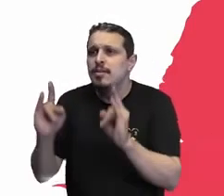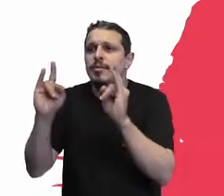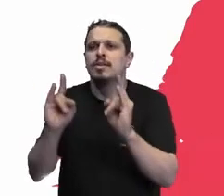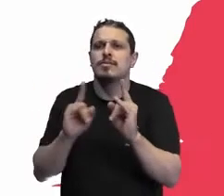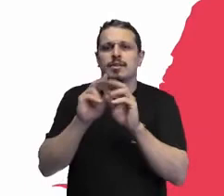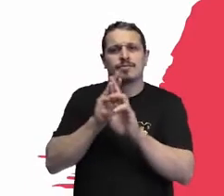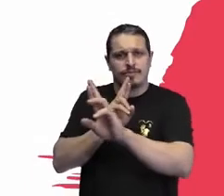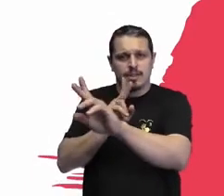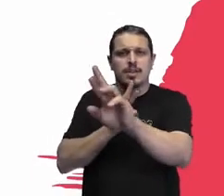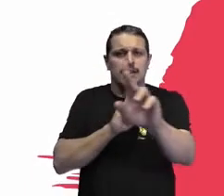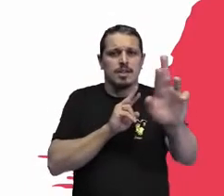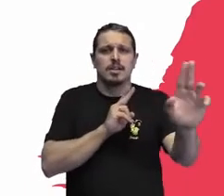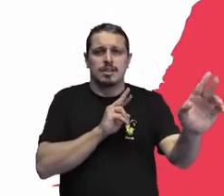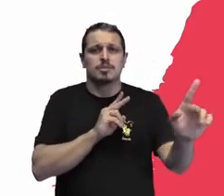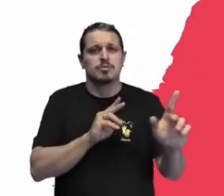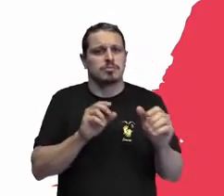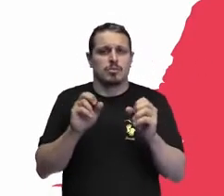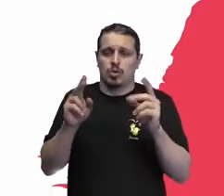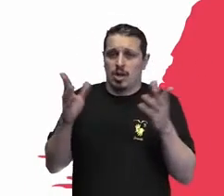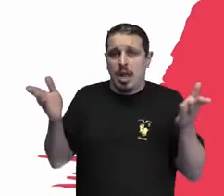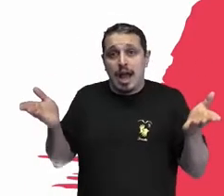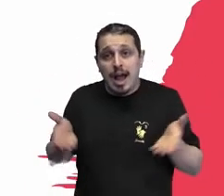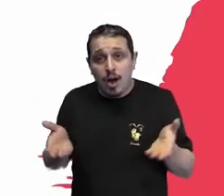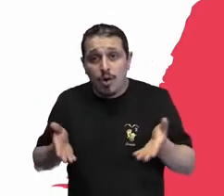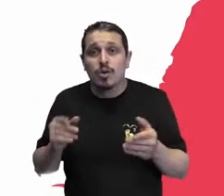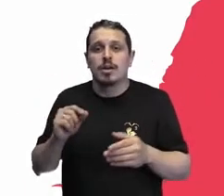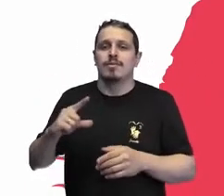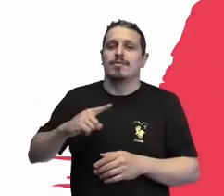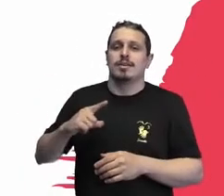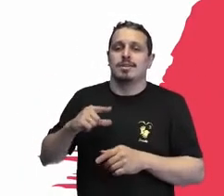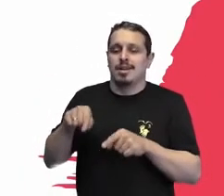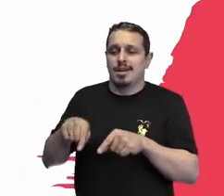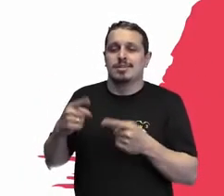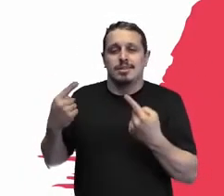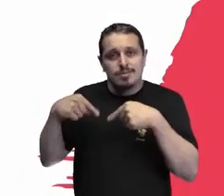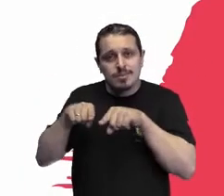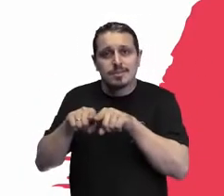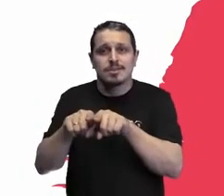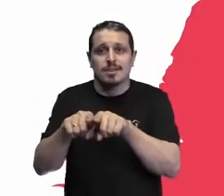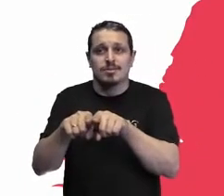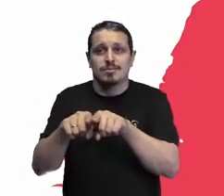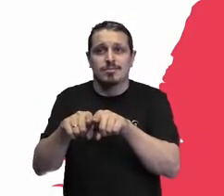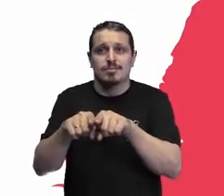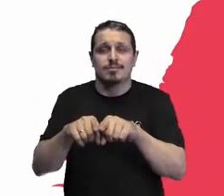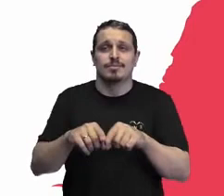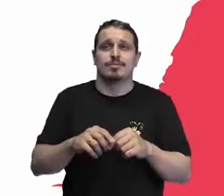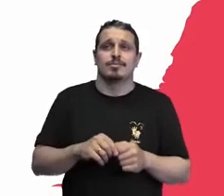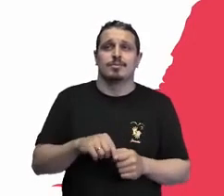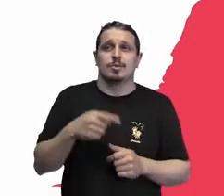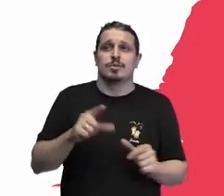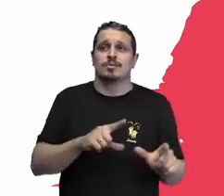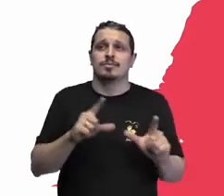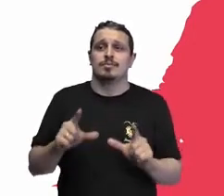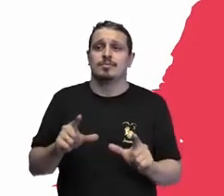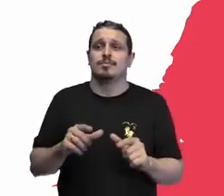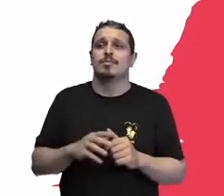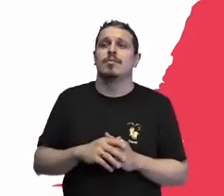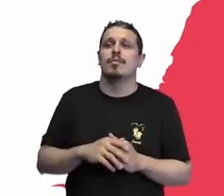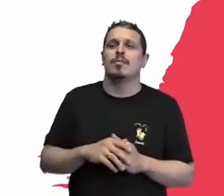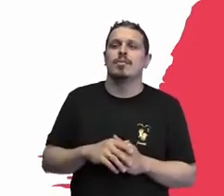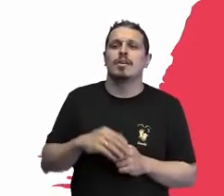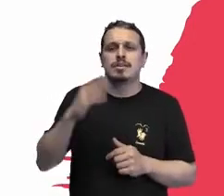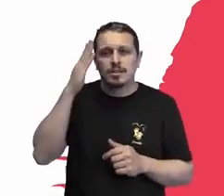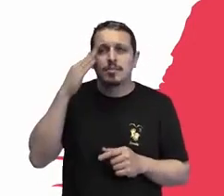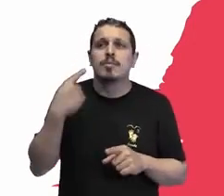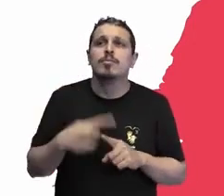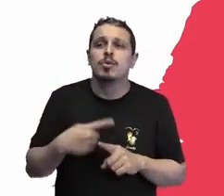gente tenha hoje à disposição dois parceiros, pode passar, por favor? Vai saber por quê? É no Rio que